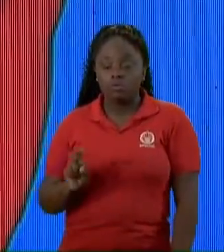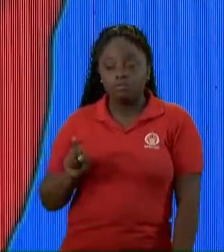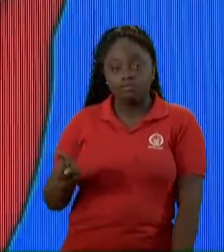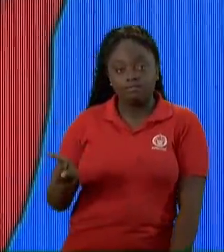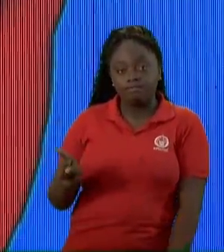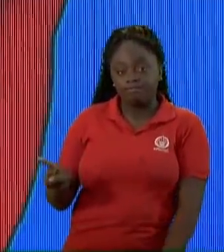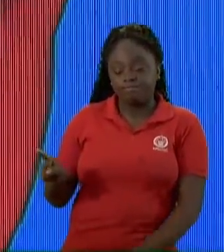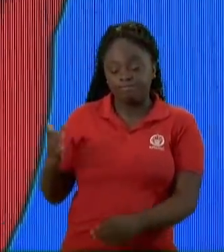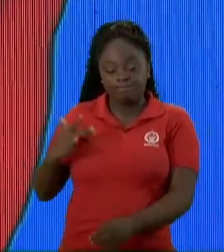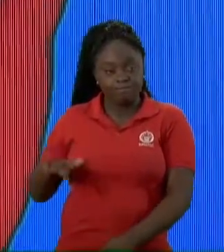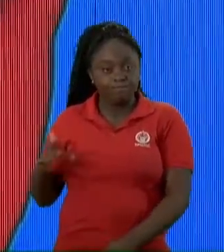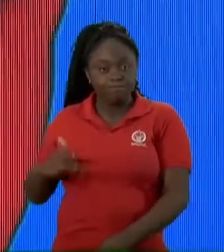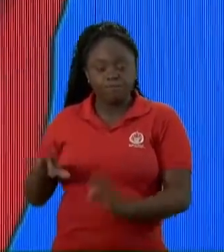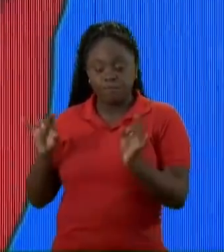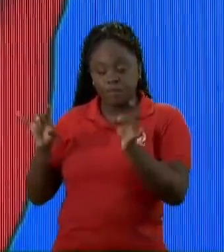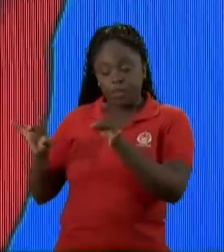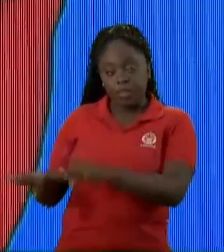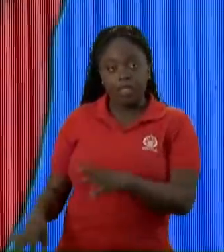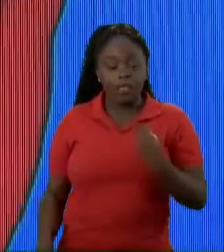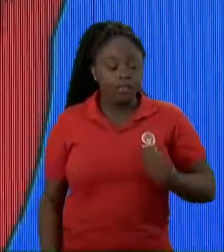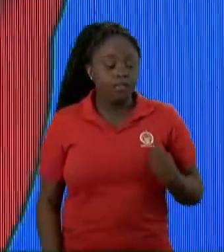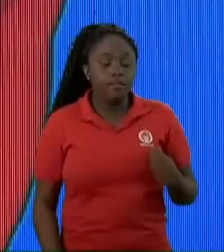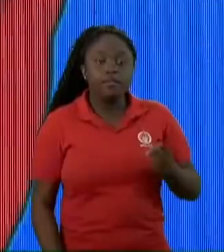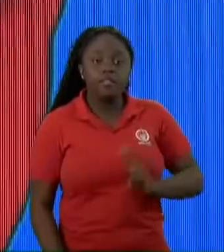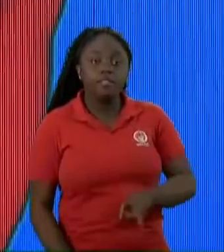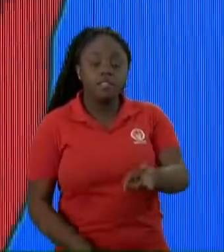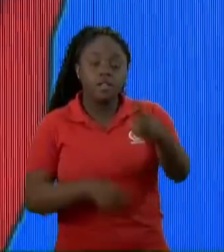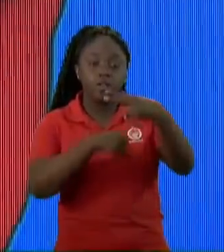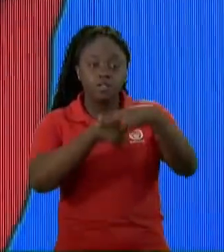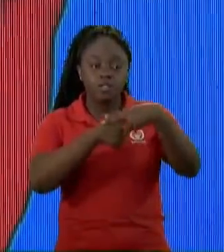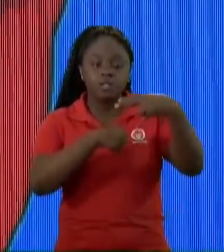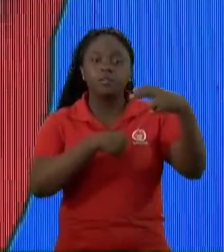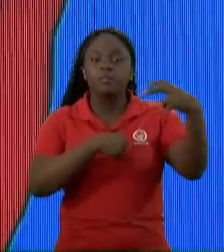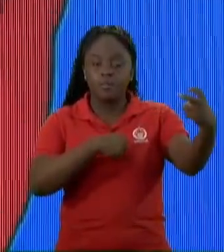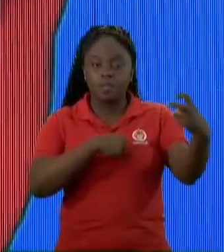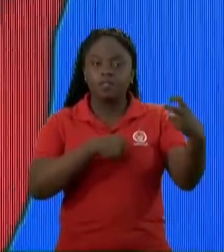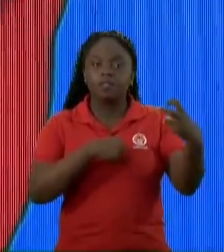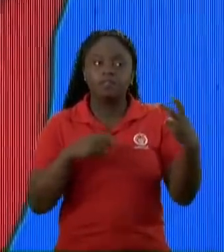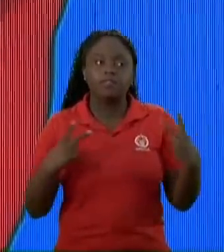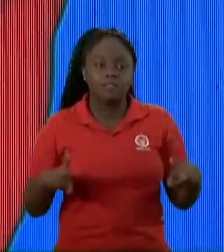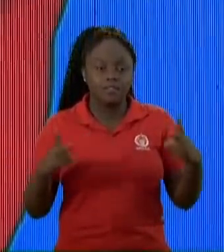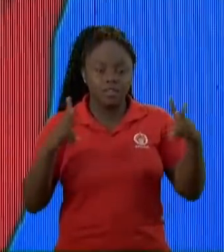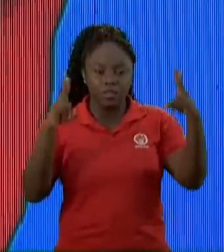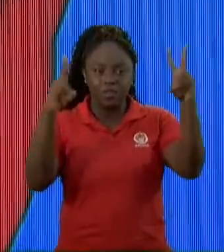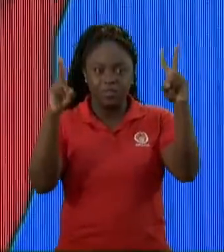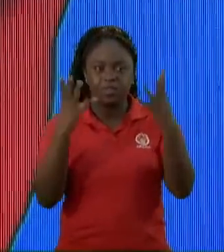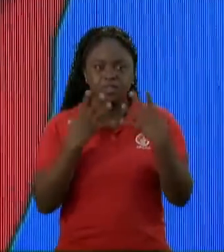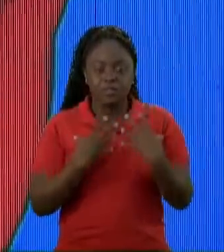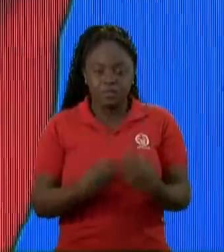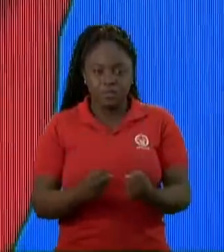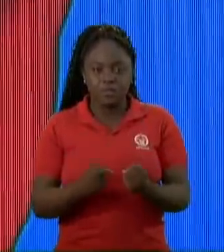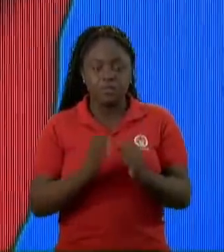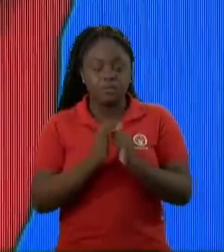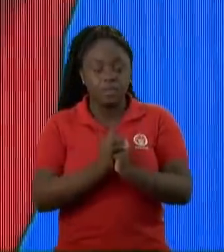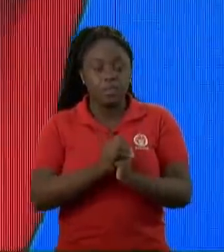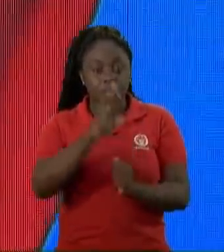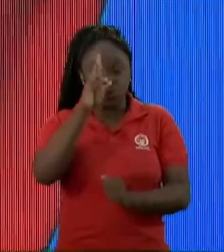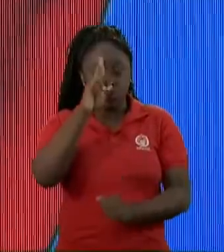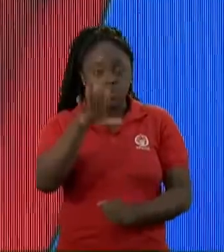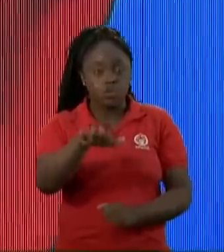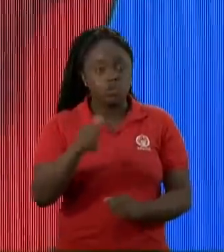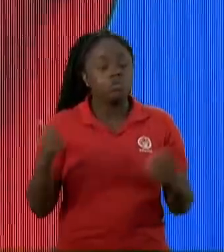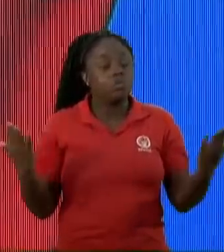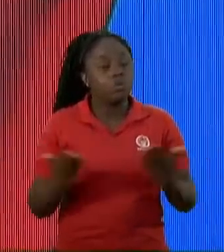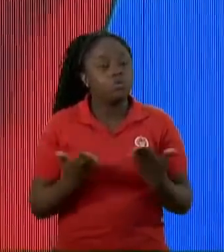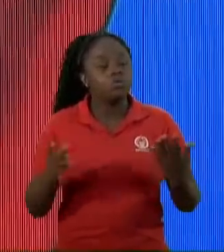de vítima E viver totalmente Seu chamado Para ser Vitorioso O Senhor te chama hoje Para você